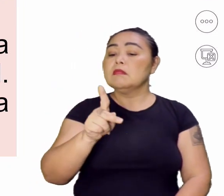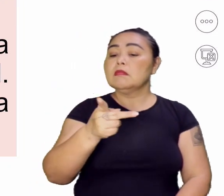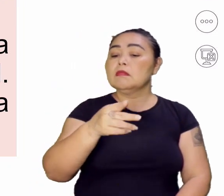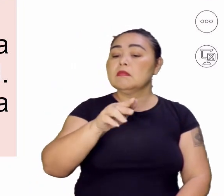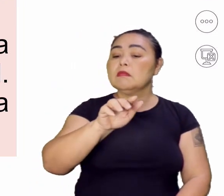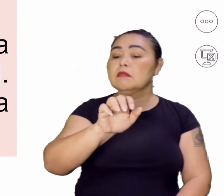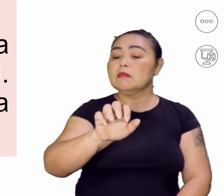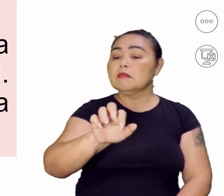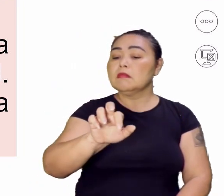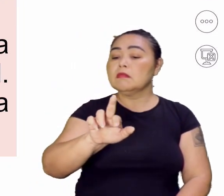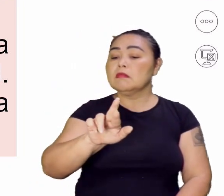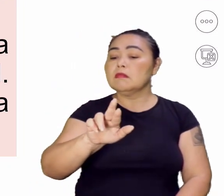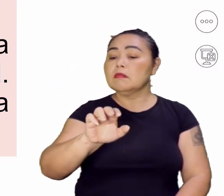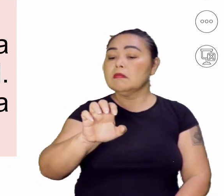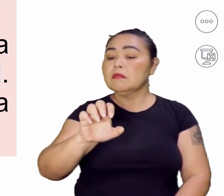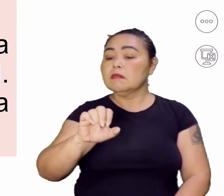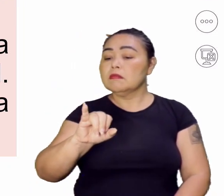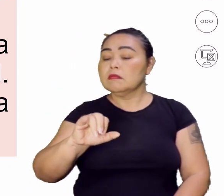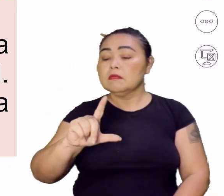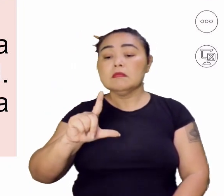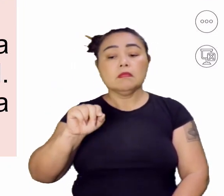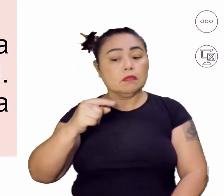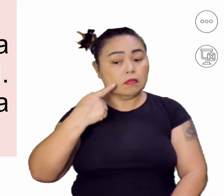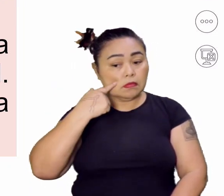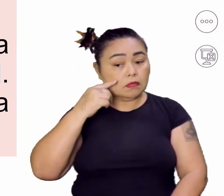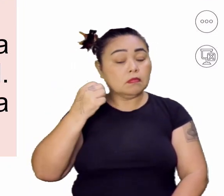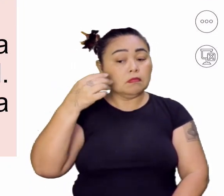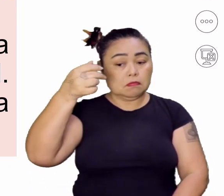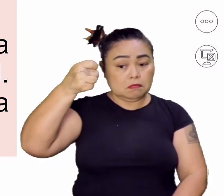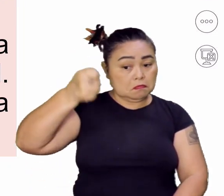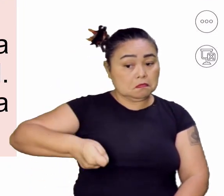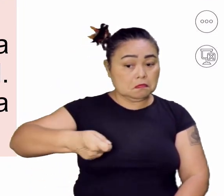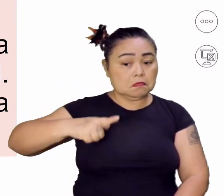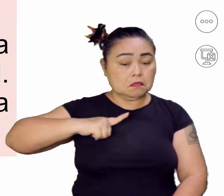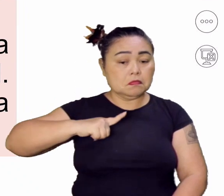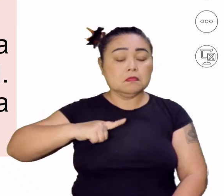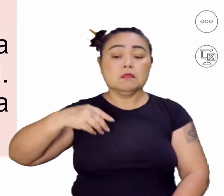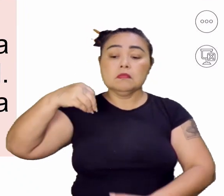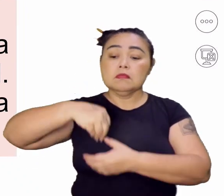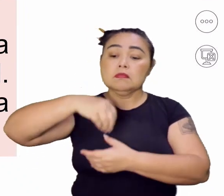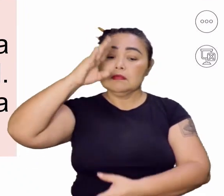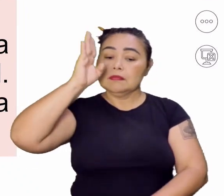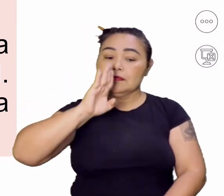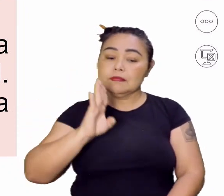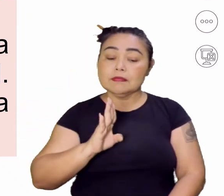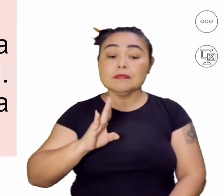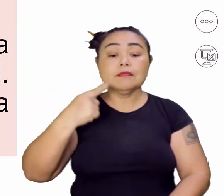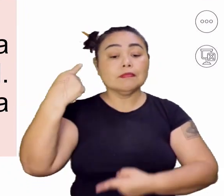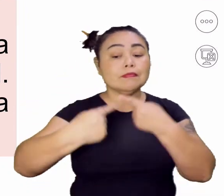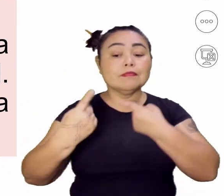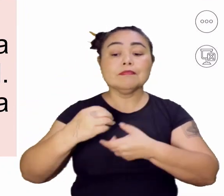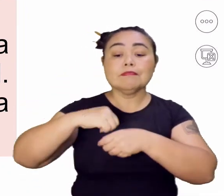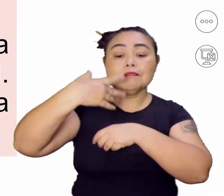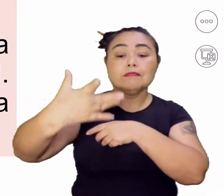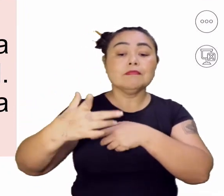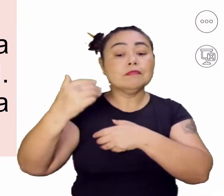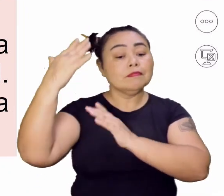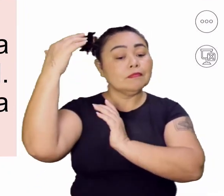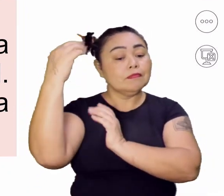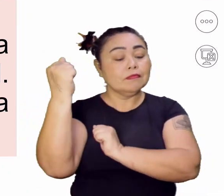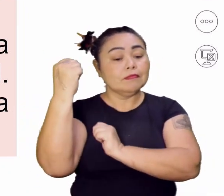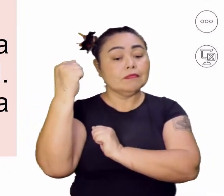Vão ser julgadas e condenadas pelo Tribunal do Santo Ofício aqui dentro do Brasil. A política externa espanhola